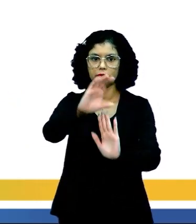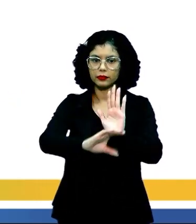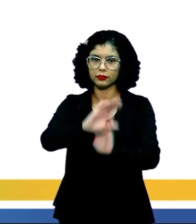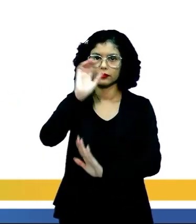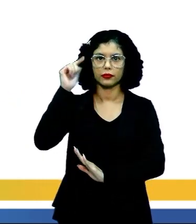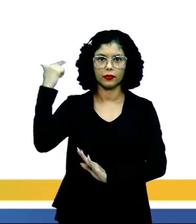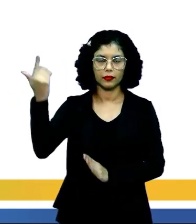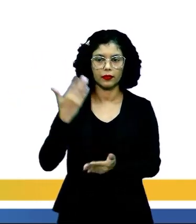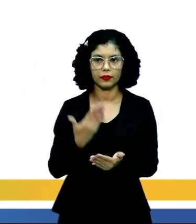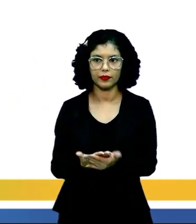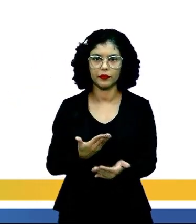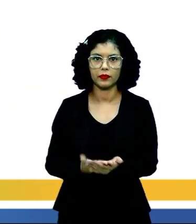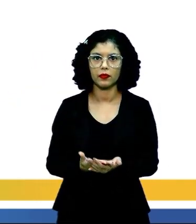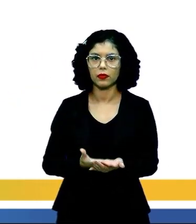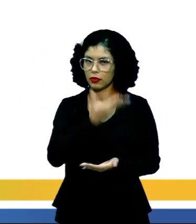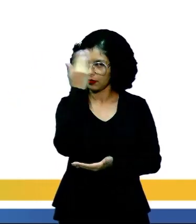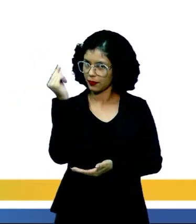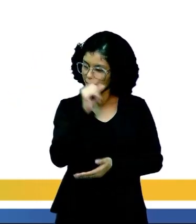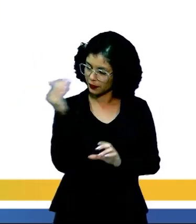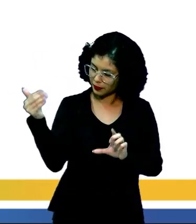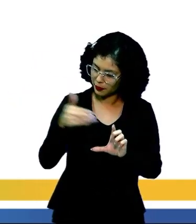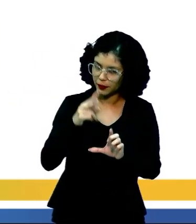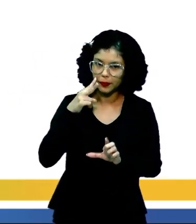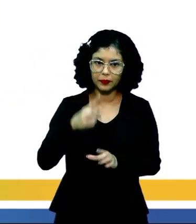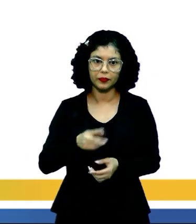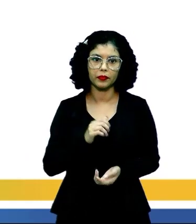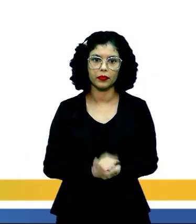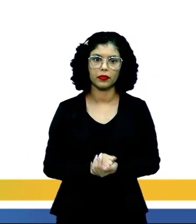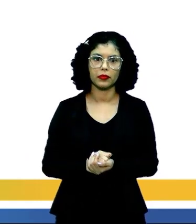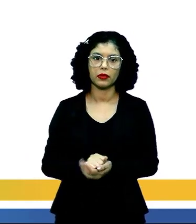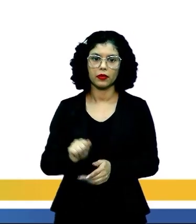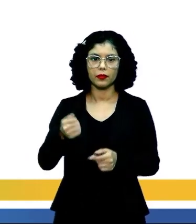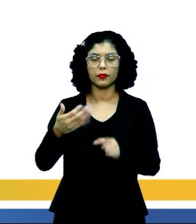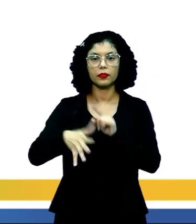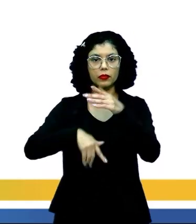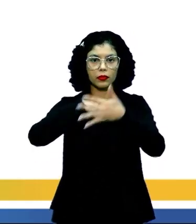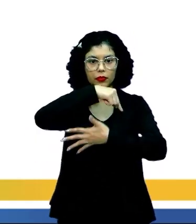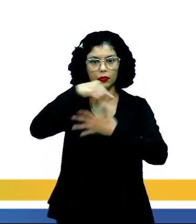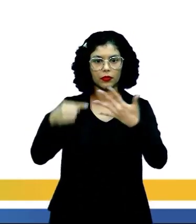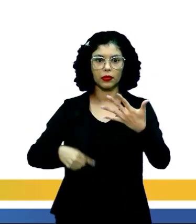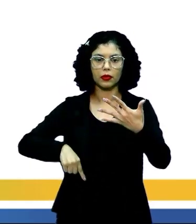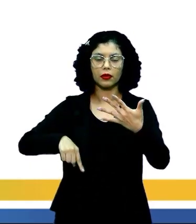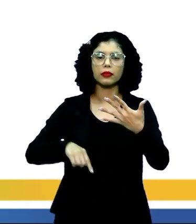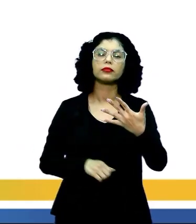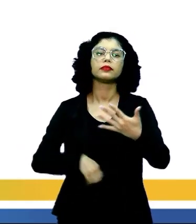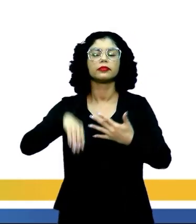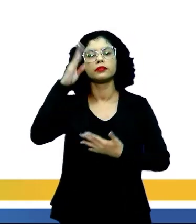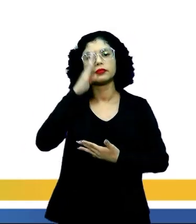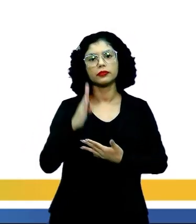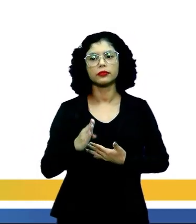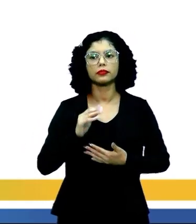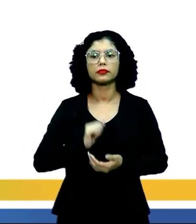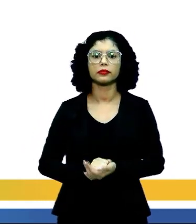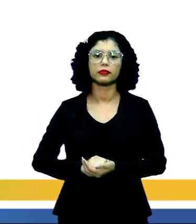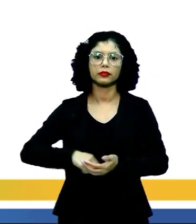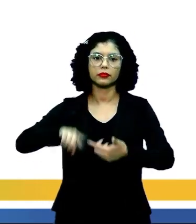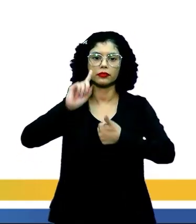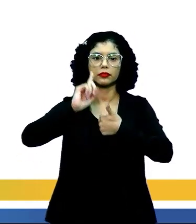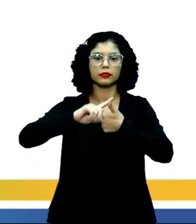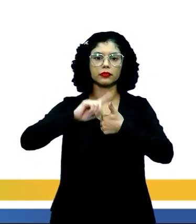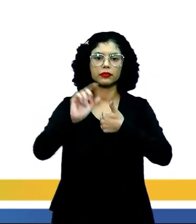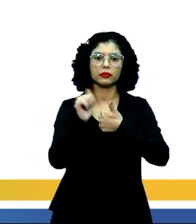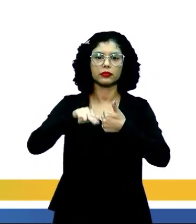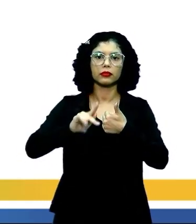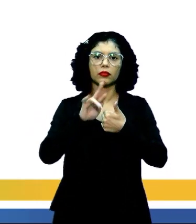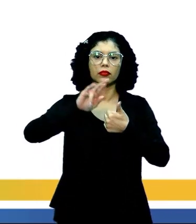nossa próxima aula, não deixe de assistir. Os principais autores, os cinco principais autores do pré-modernismo, Augusto